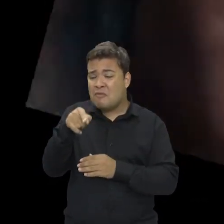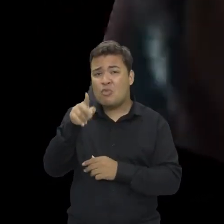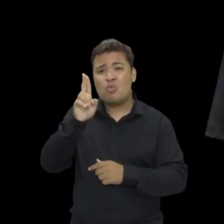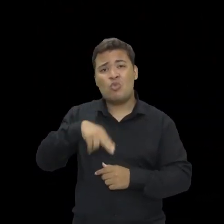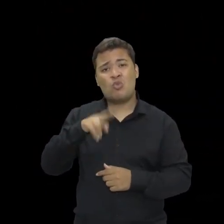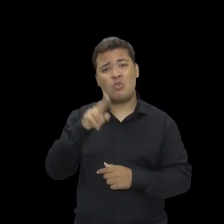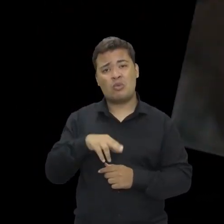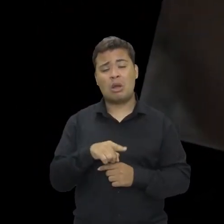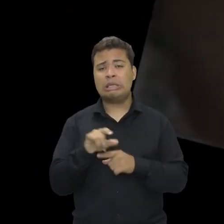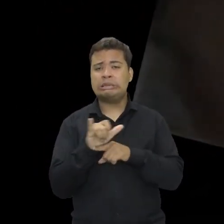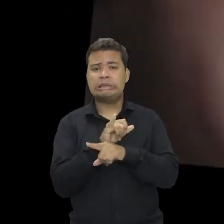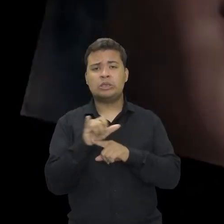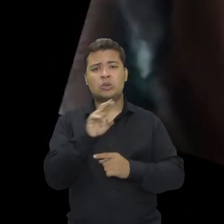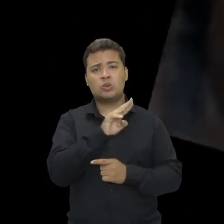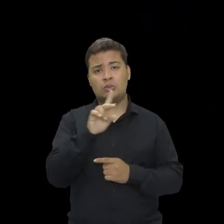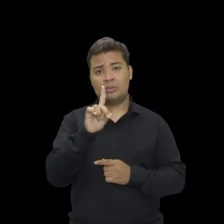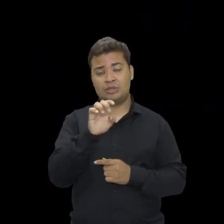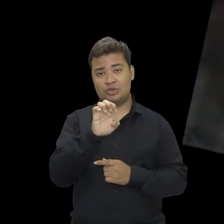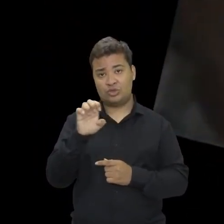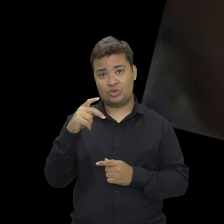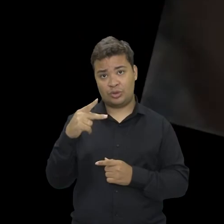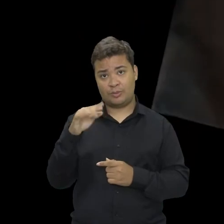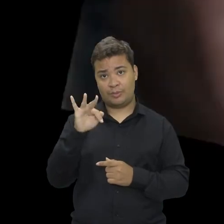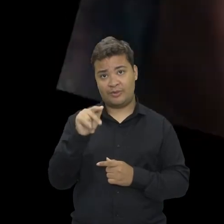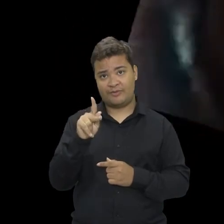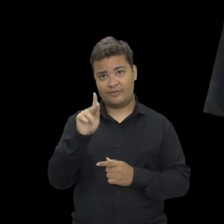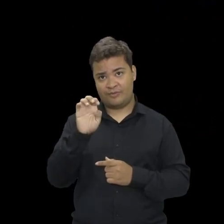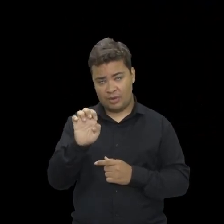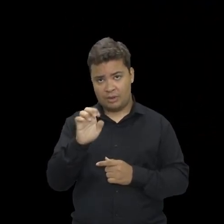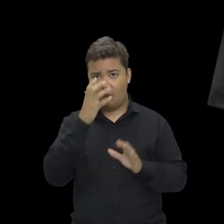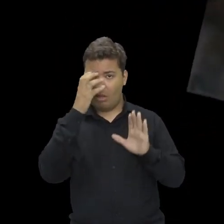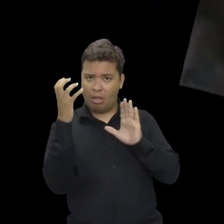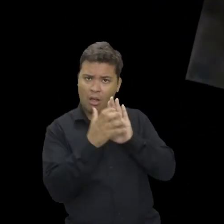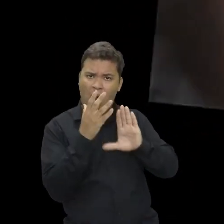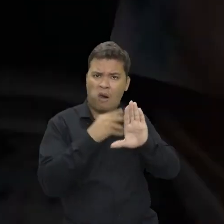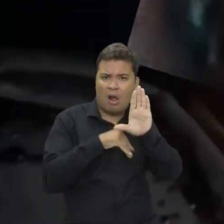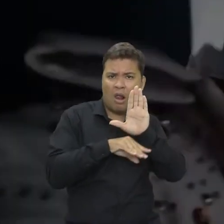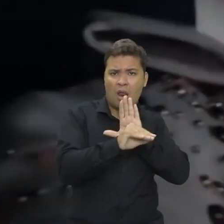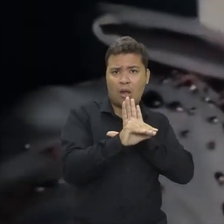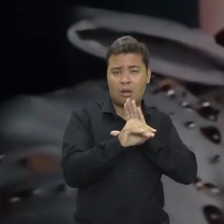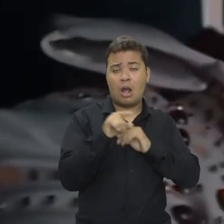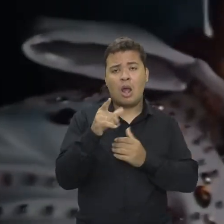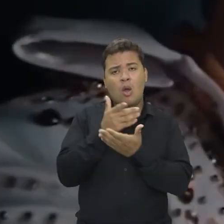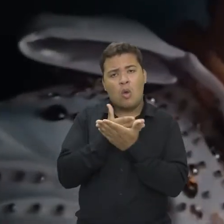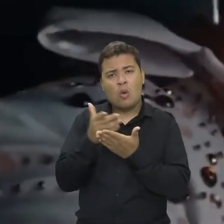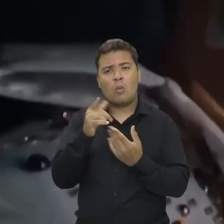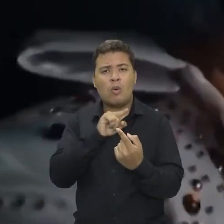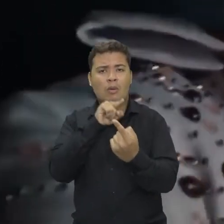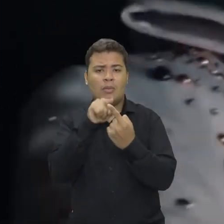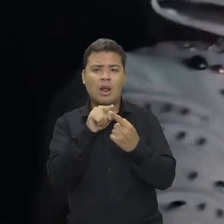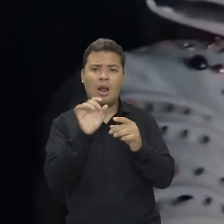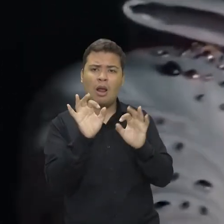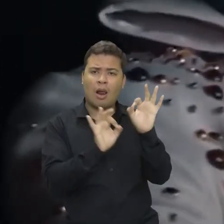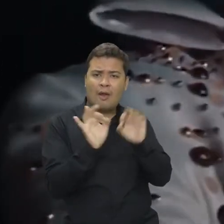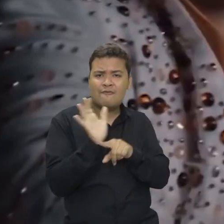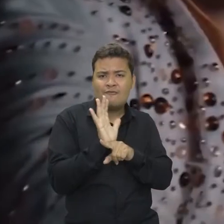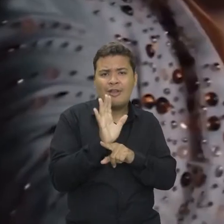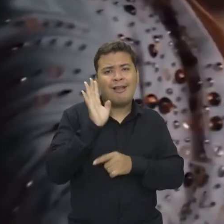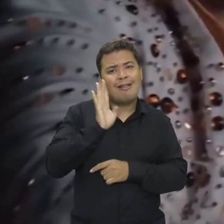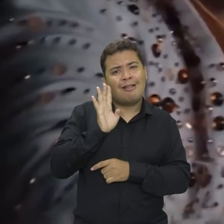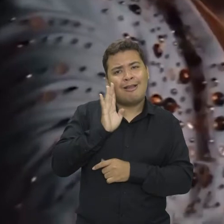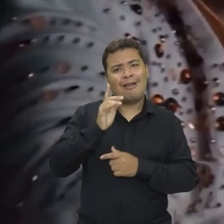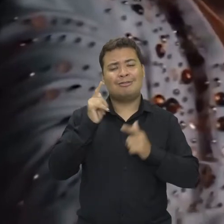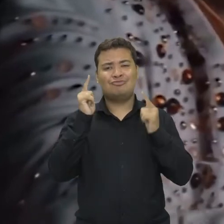A técnica se chama deepfake. Mas o que começou como uma demanda para criar vídeos divertidos ou